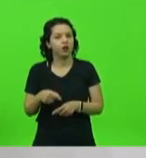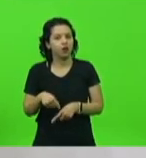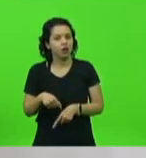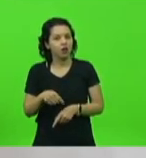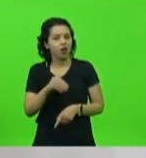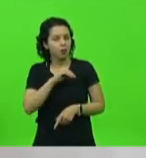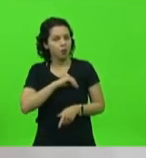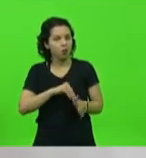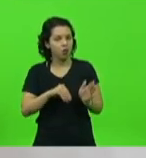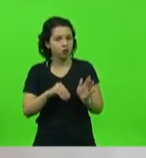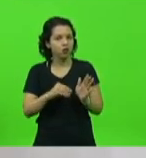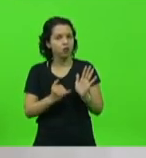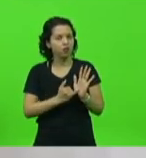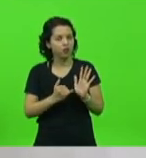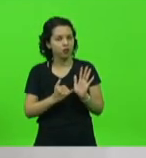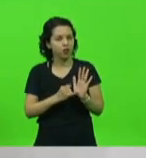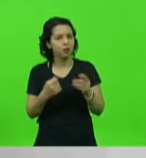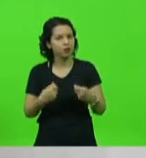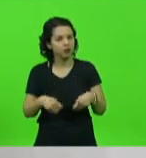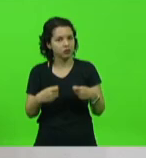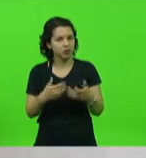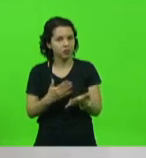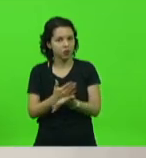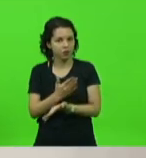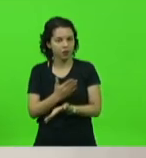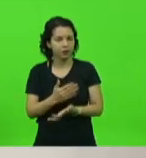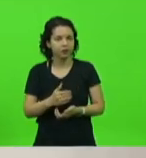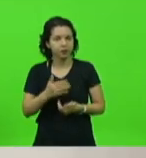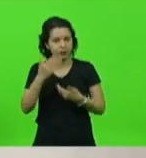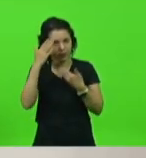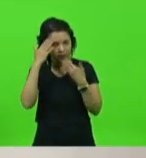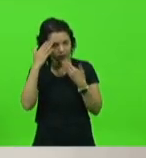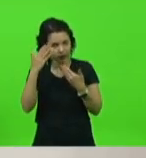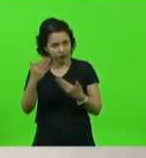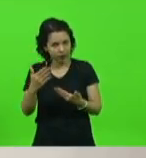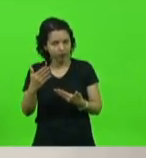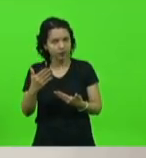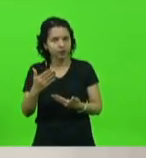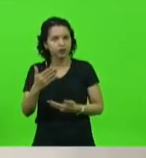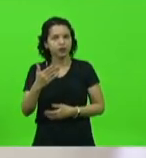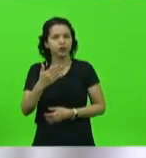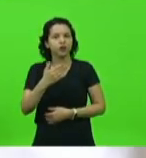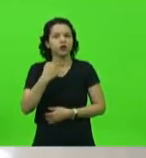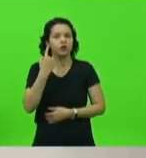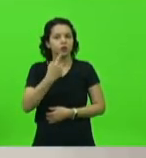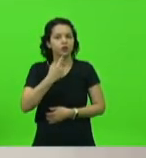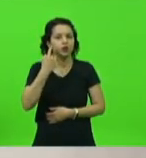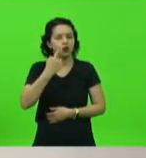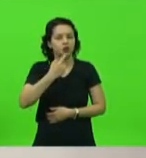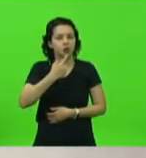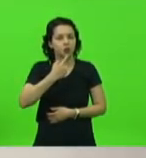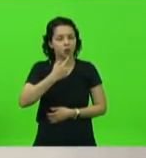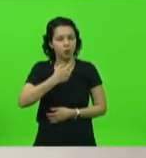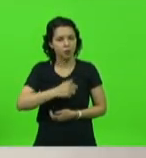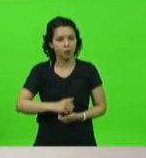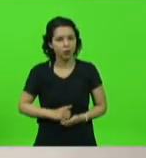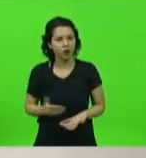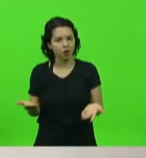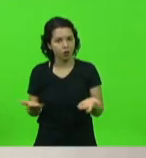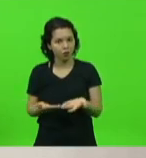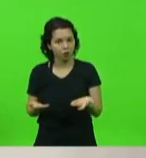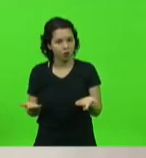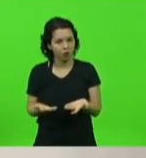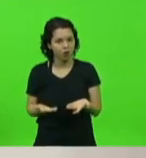esperamos seja aprovada em breve. Obrigado, presidente. Obrigado, deputado Monserlin. Próximo deputado escrito,